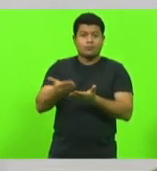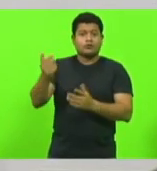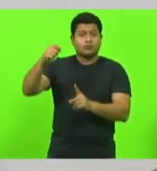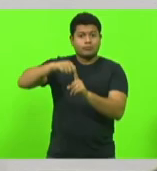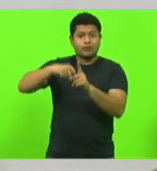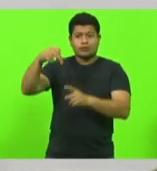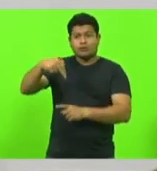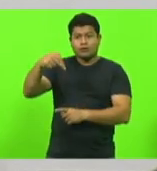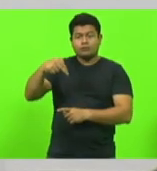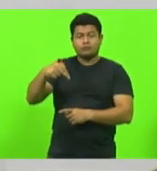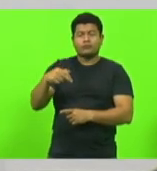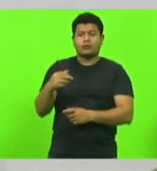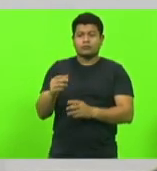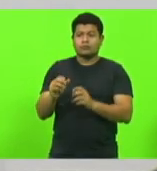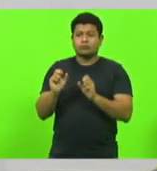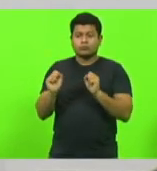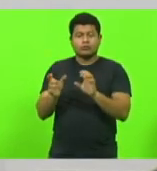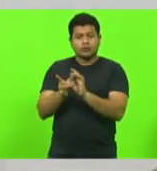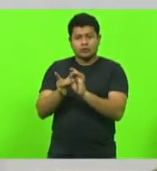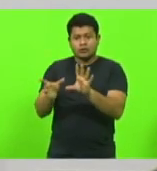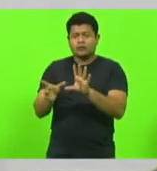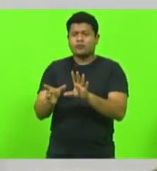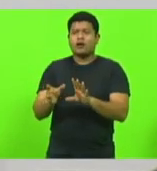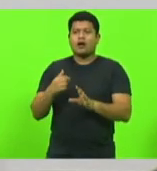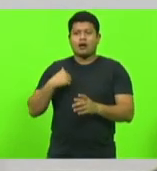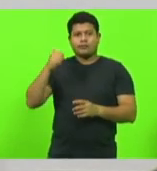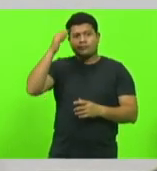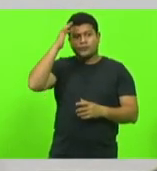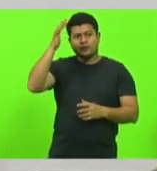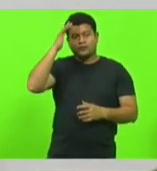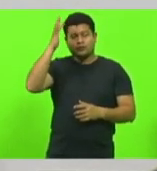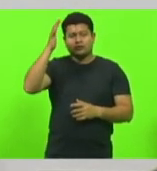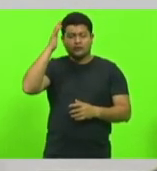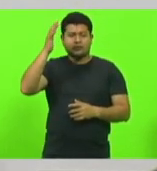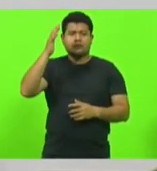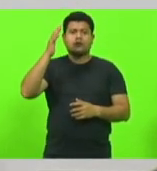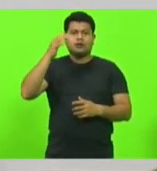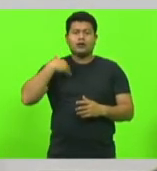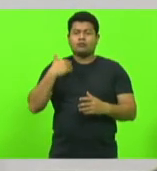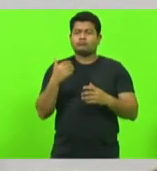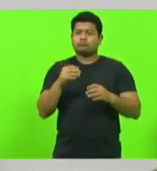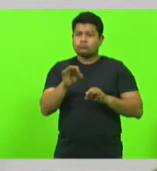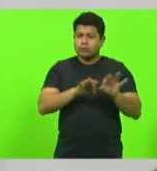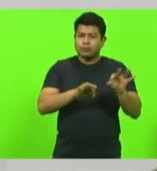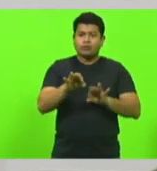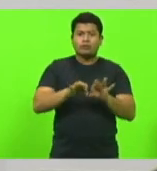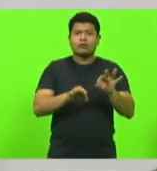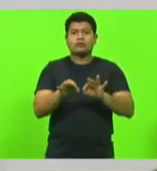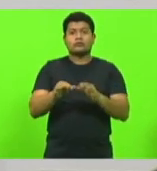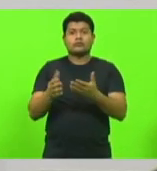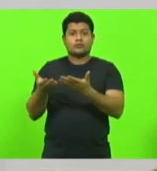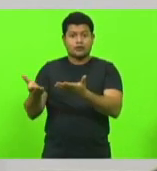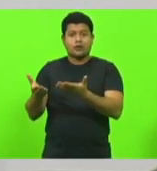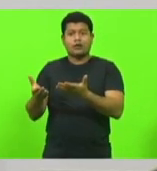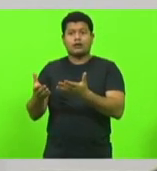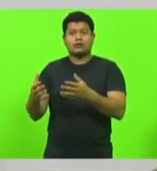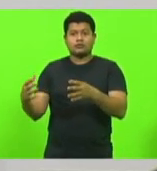festa com os seus convidados, ela começa a se programar para isso e o setor começa a ter vida.